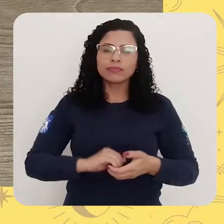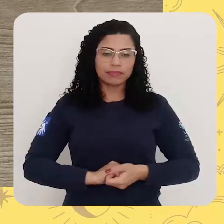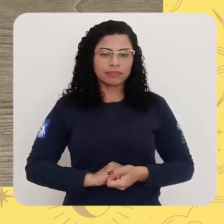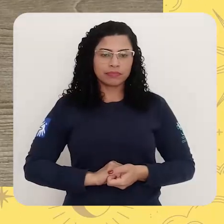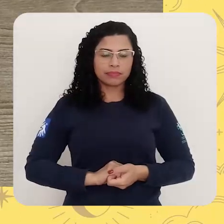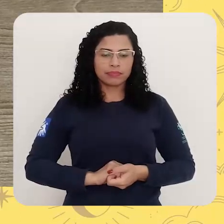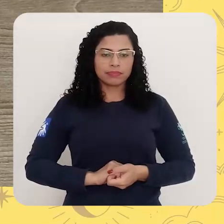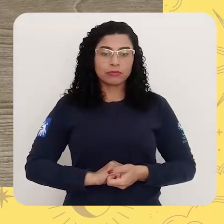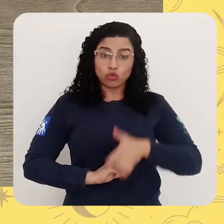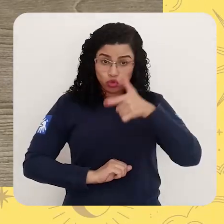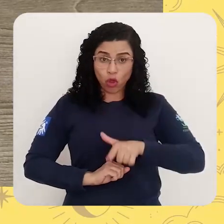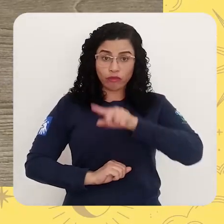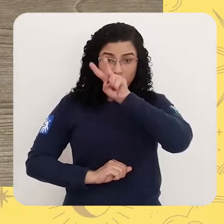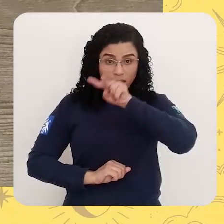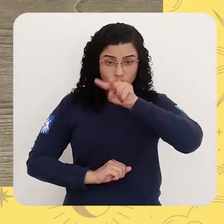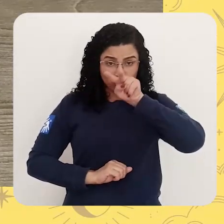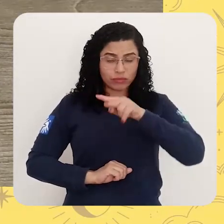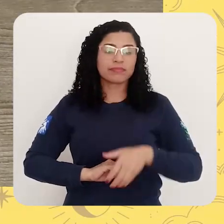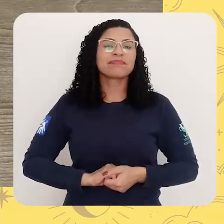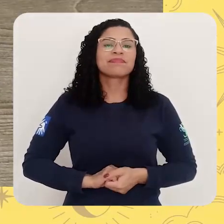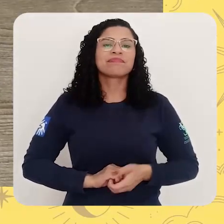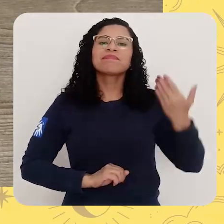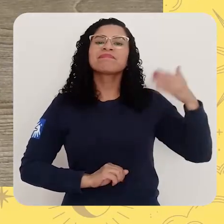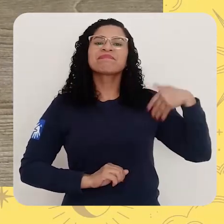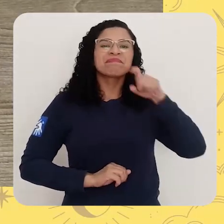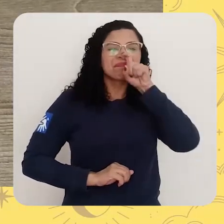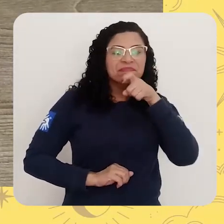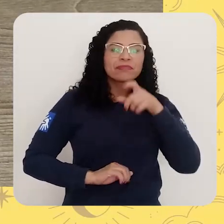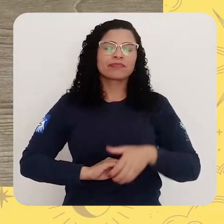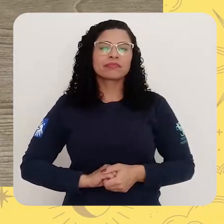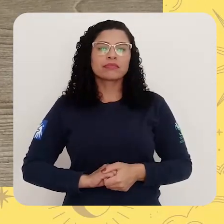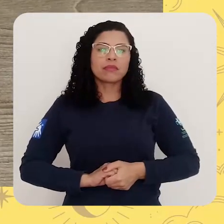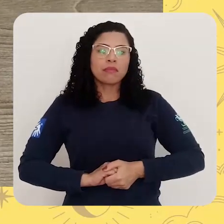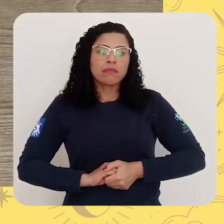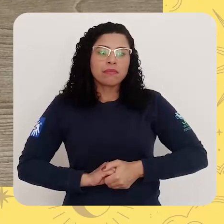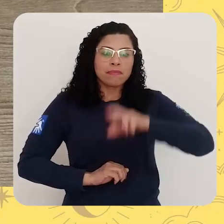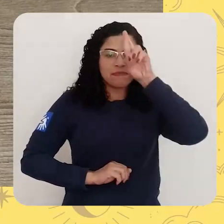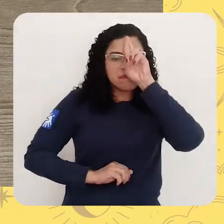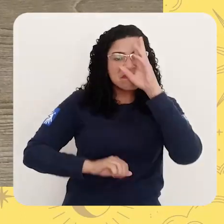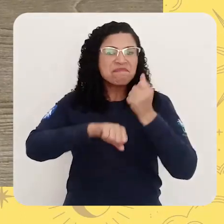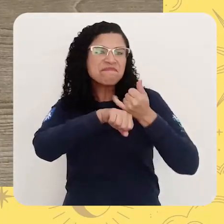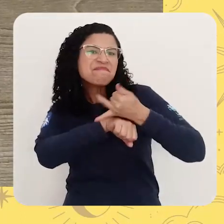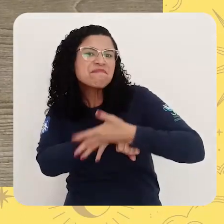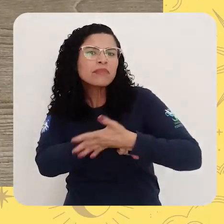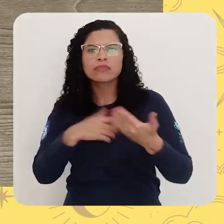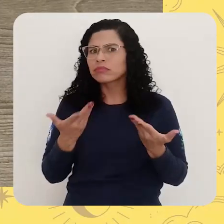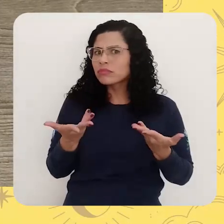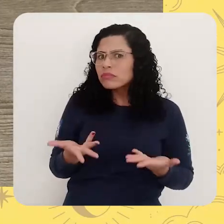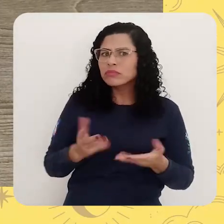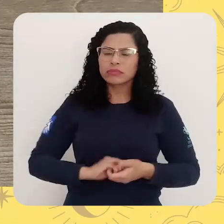Então, é. Era uma bruxa. O que mais? A meia-noite. Hum, a